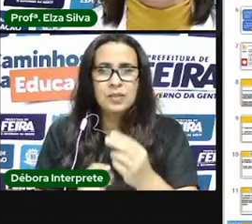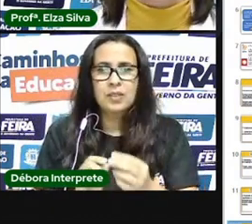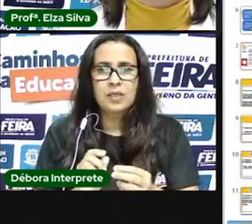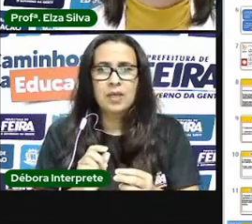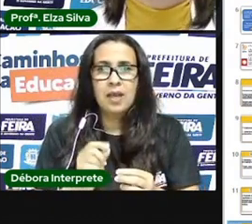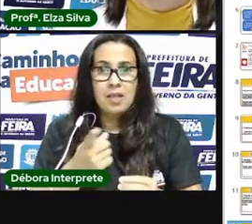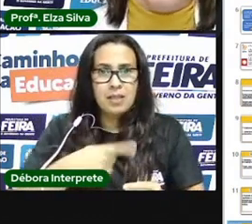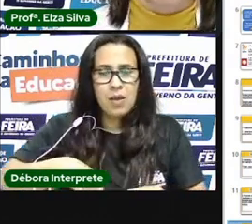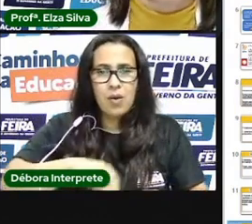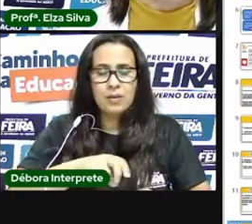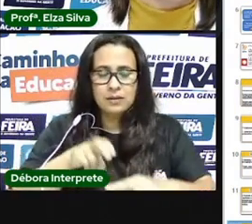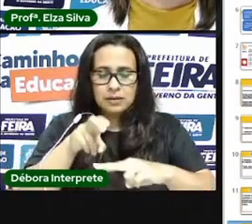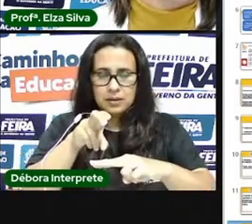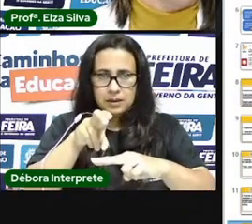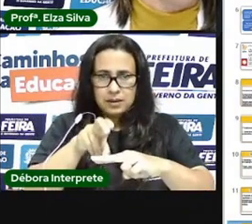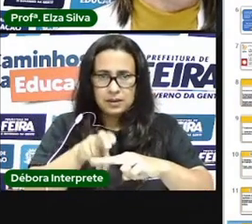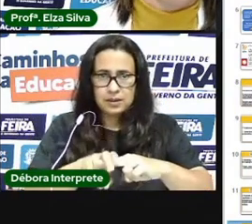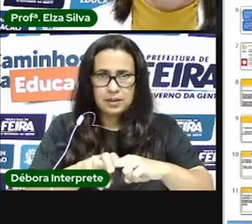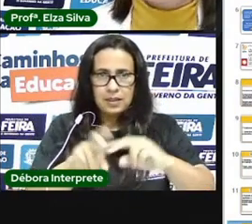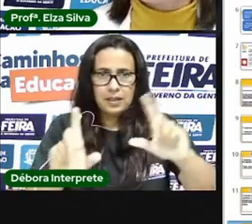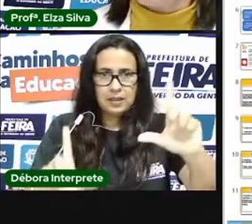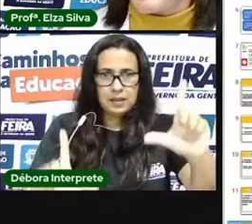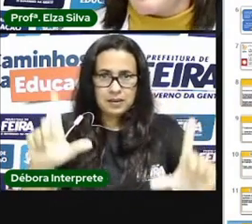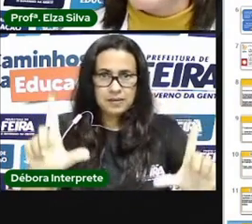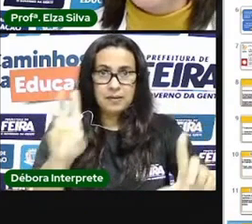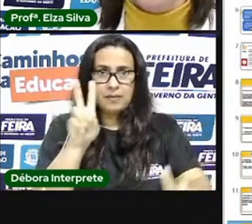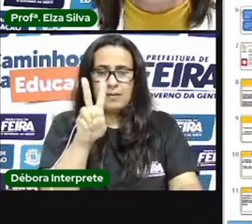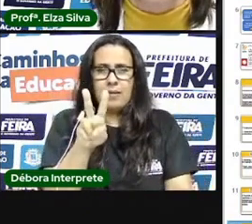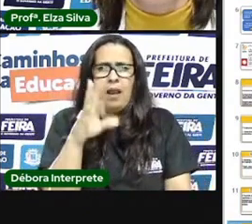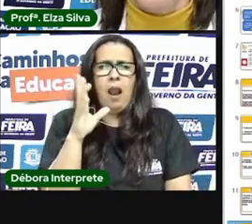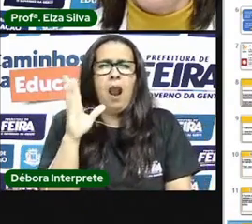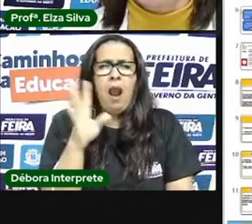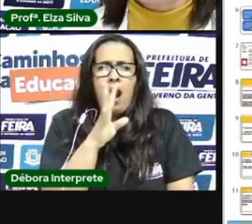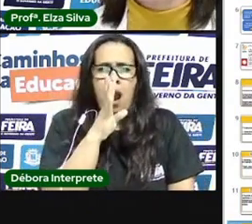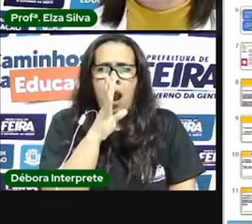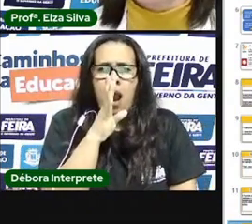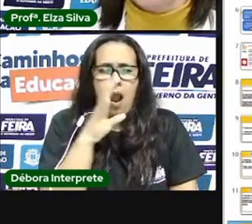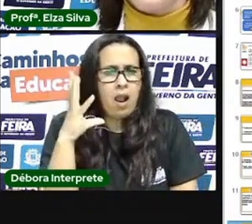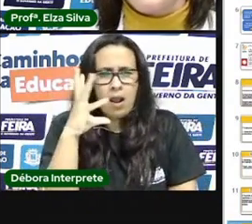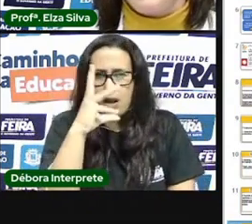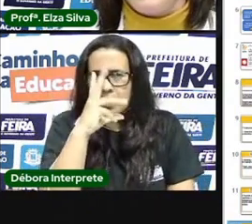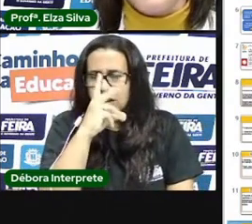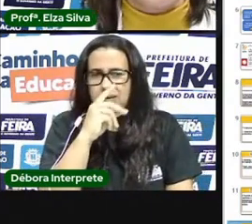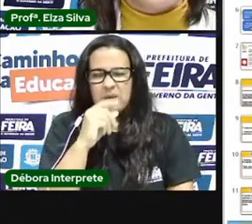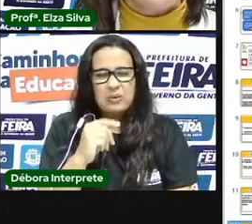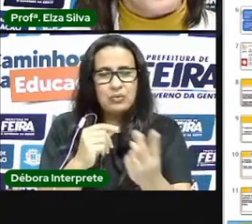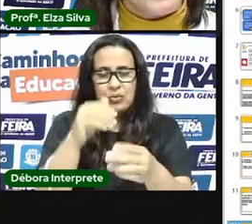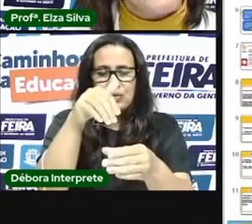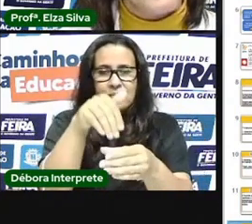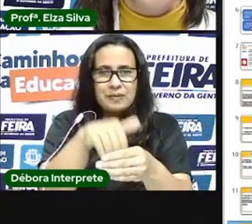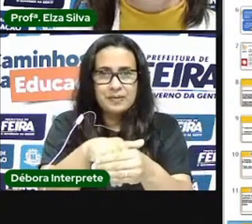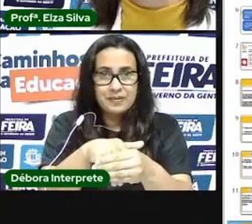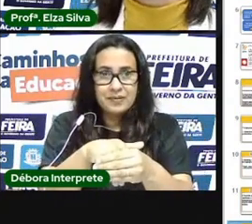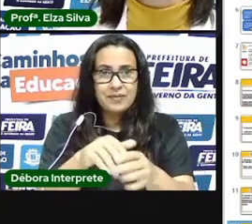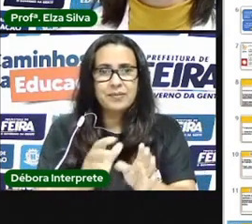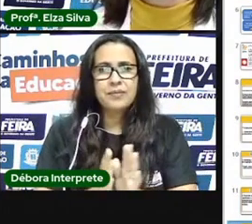porque ficamos encantados com as cores com as imagens com os movimentos e com os sons e também